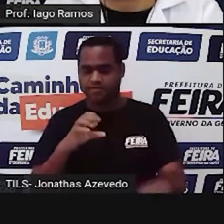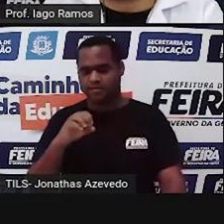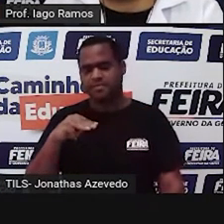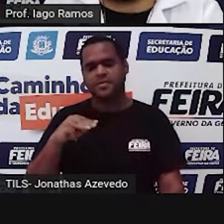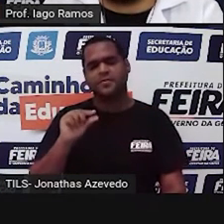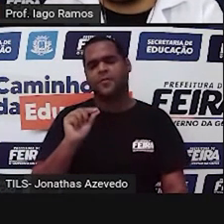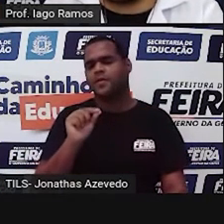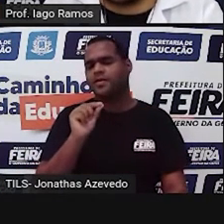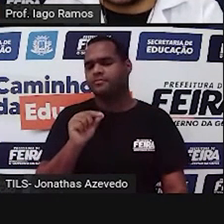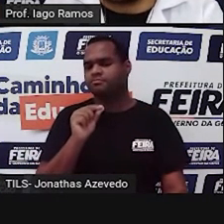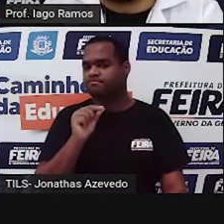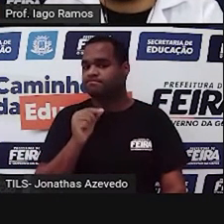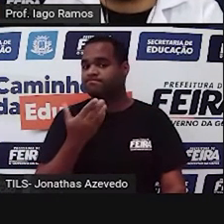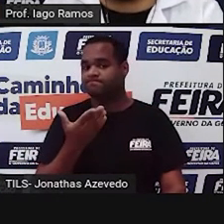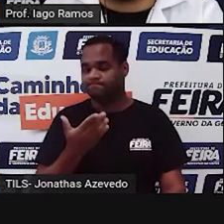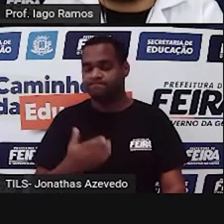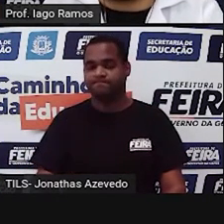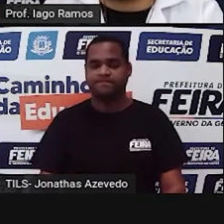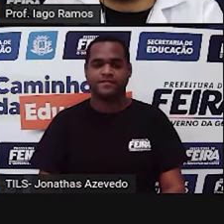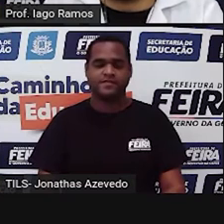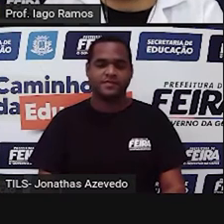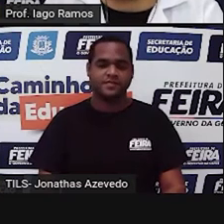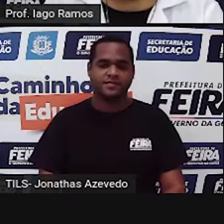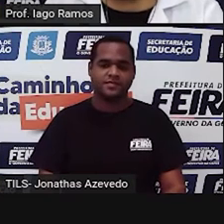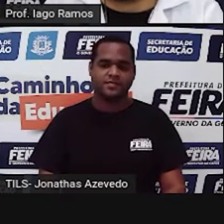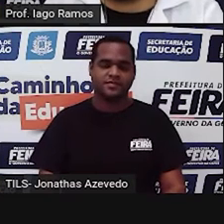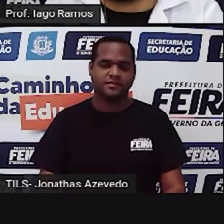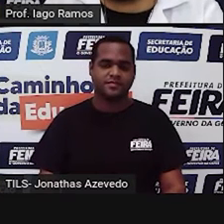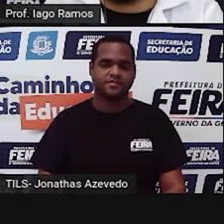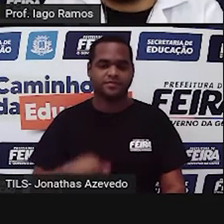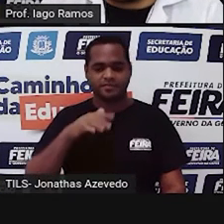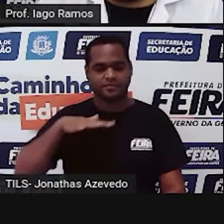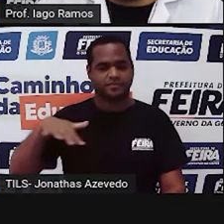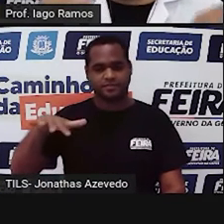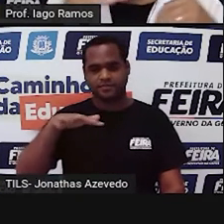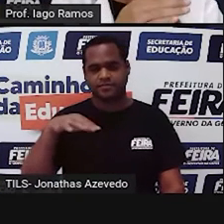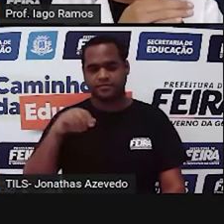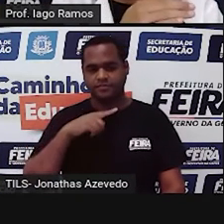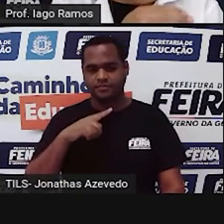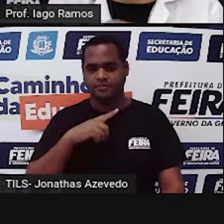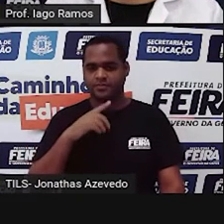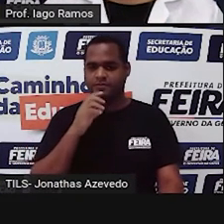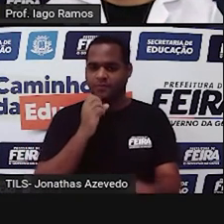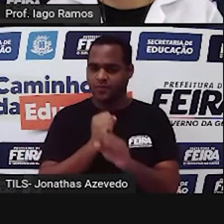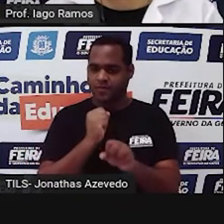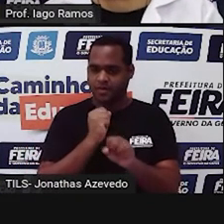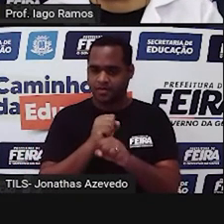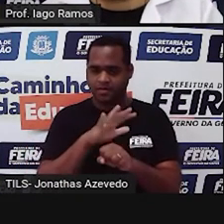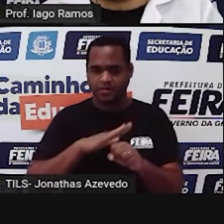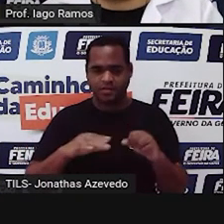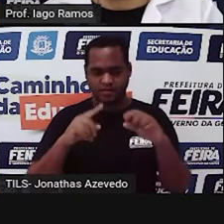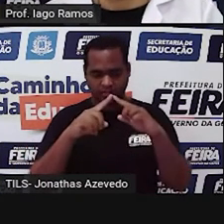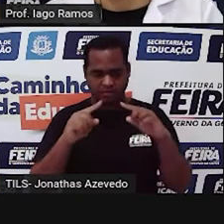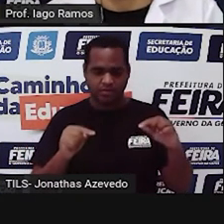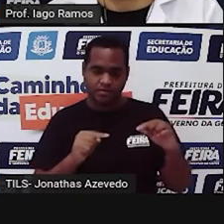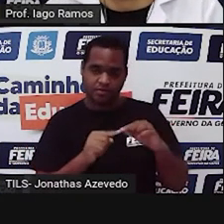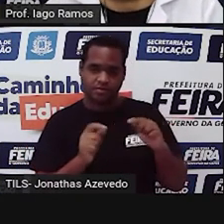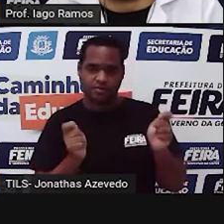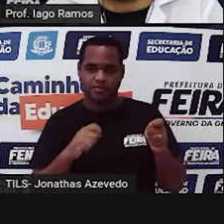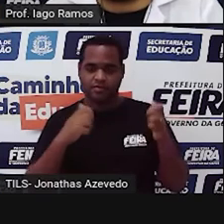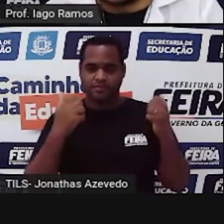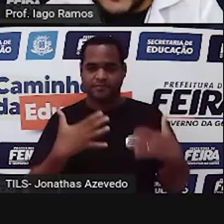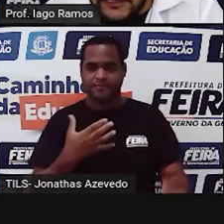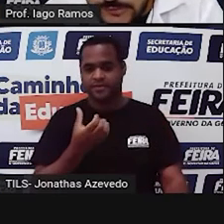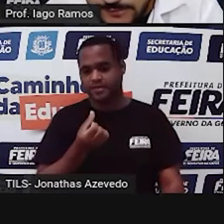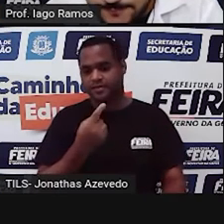O é que isso vai dar, tá? Qual vai ser a área desse retângulo aí, se a gente juntar os dois triângulos? Bom, fazendo ali